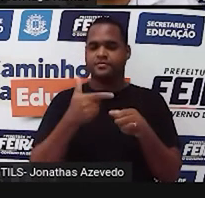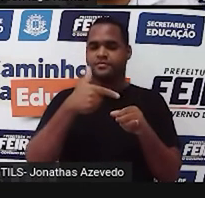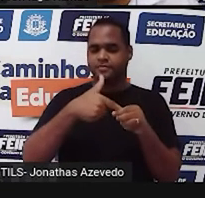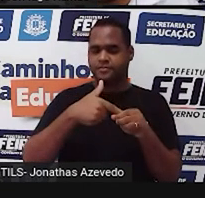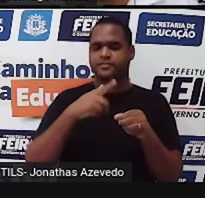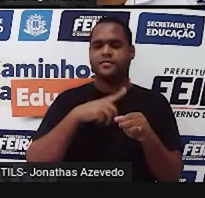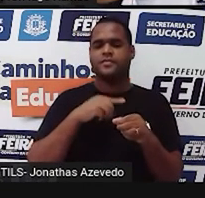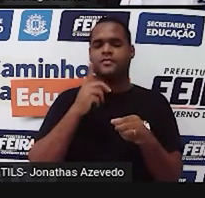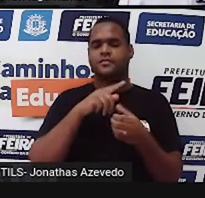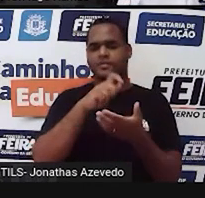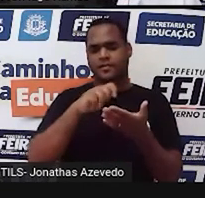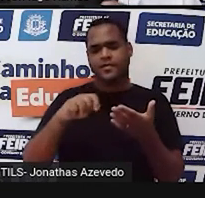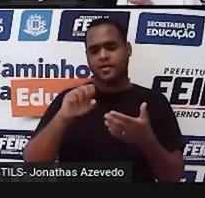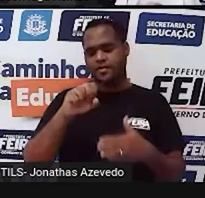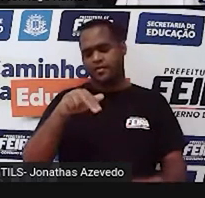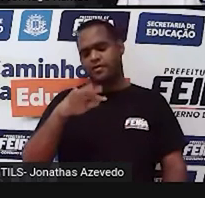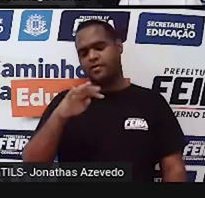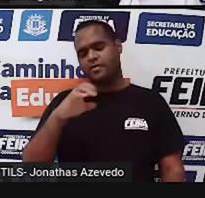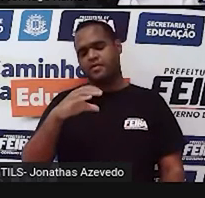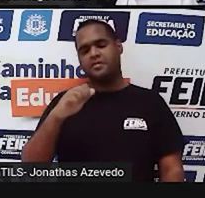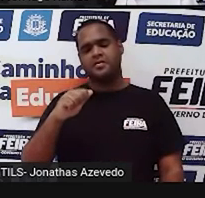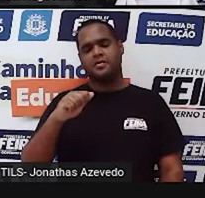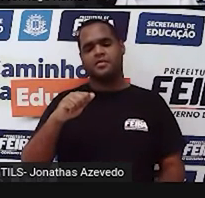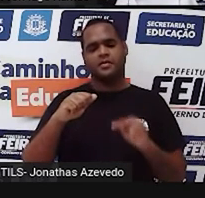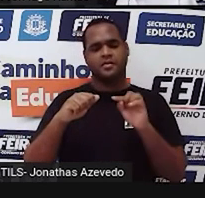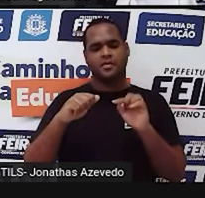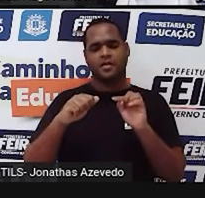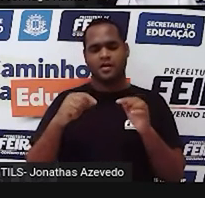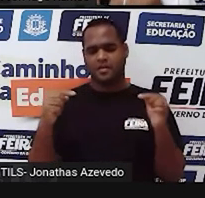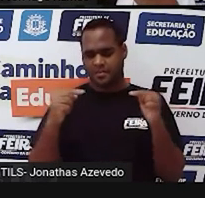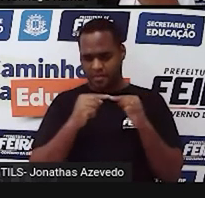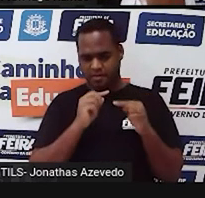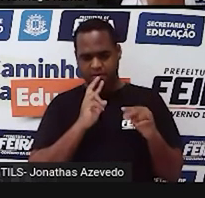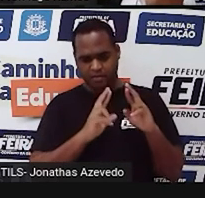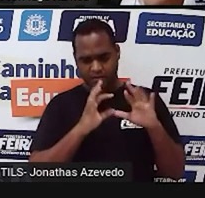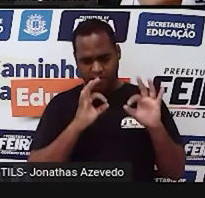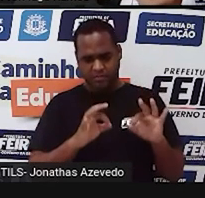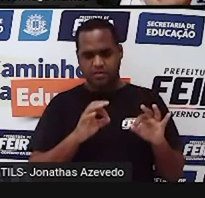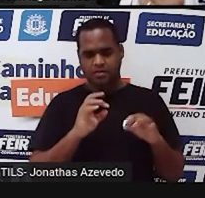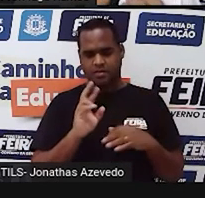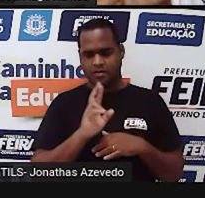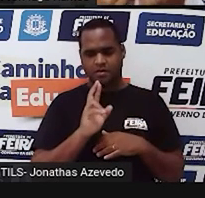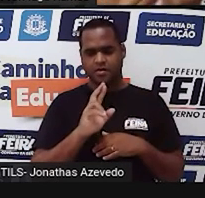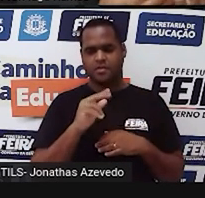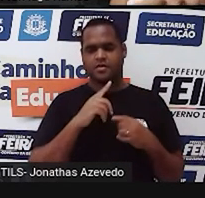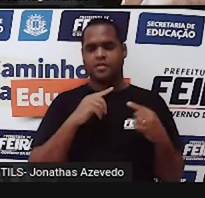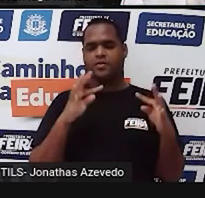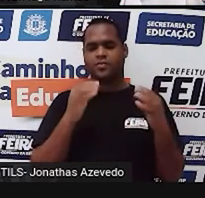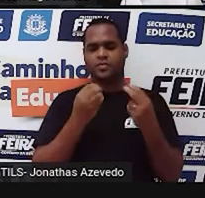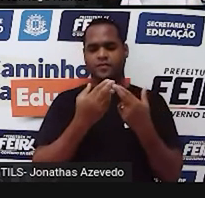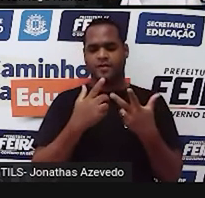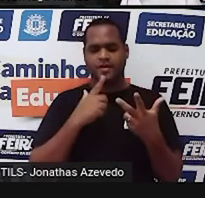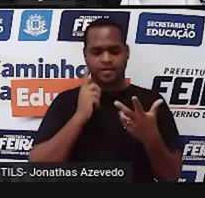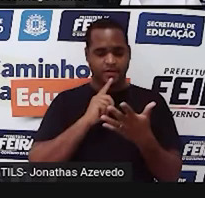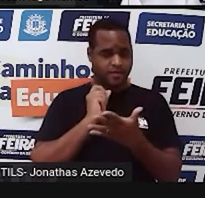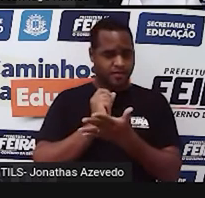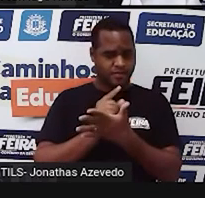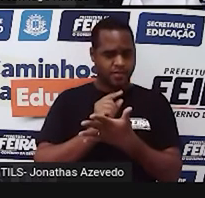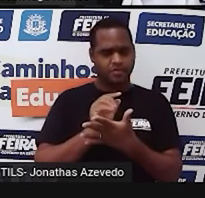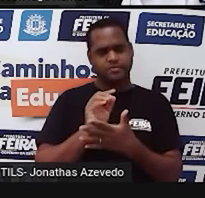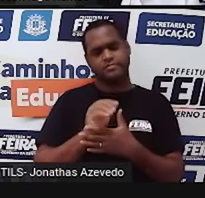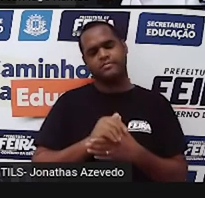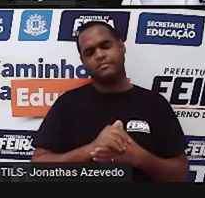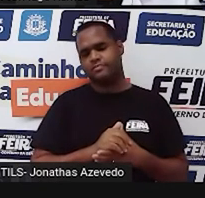sentença. Essa sentença não é o resultado em reais do quanto você vai pagar o